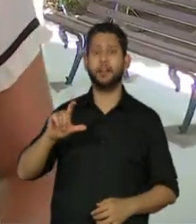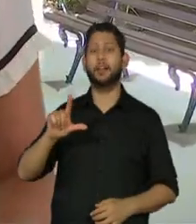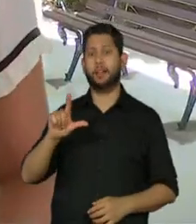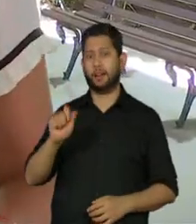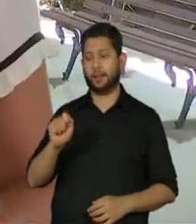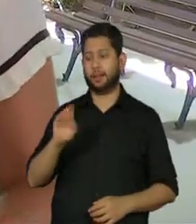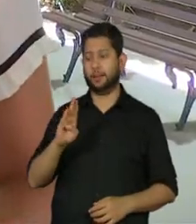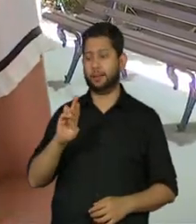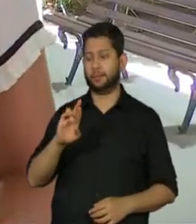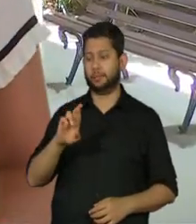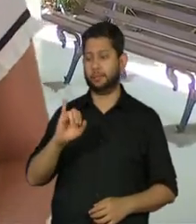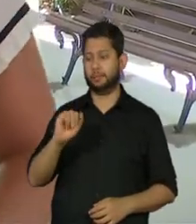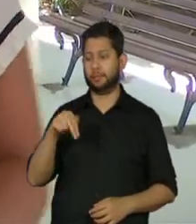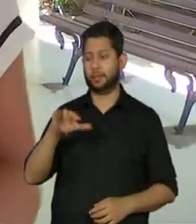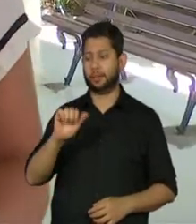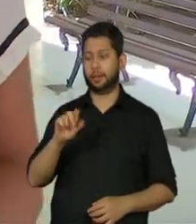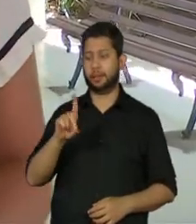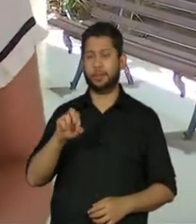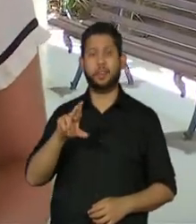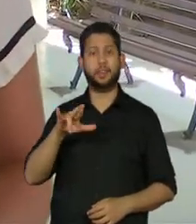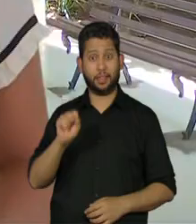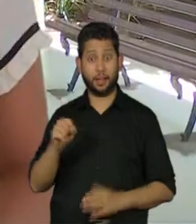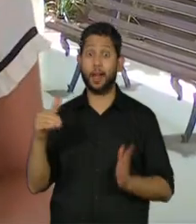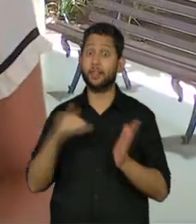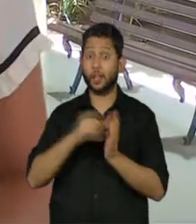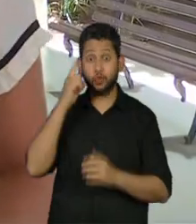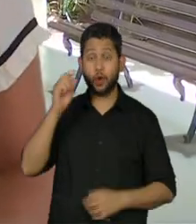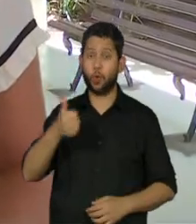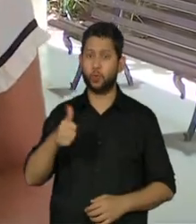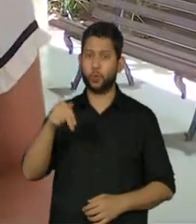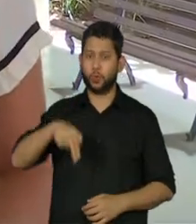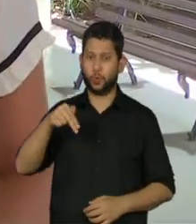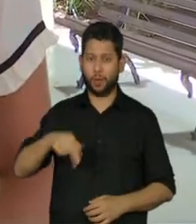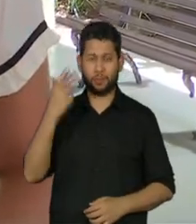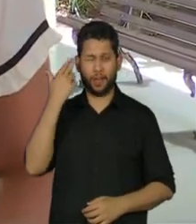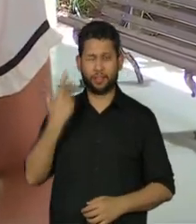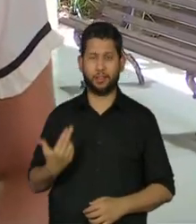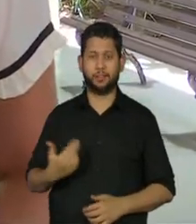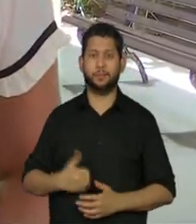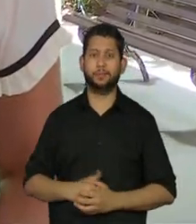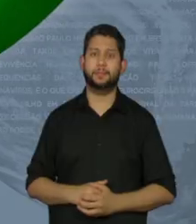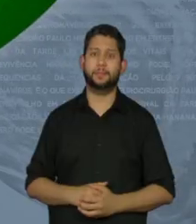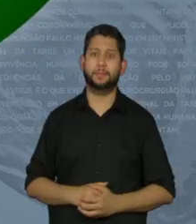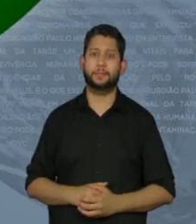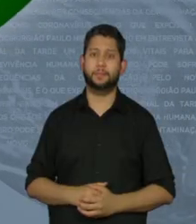as programações vão até o dia 11 de novembro. De São Paulo, Adriana Cimeno.